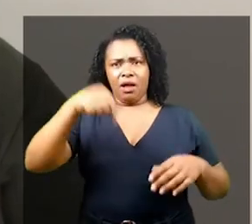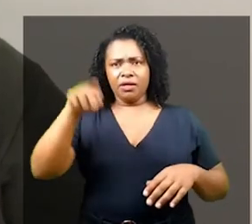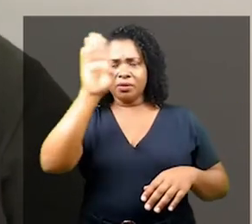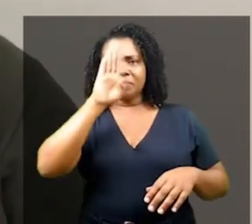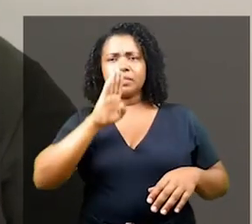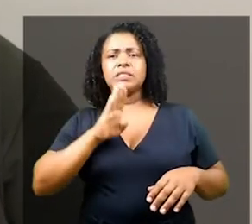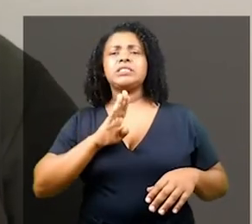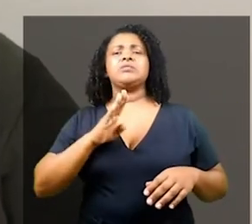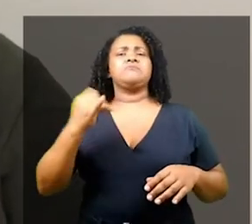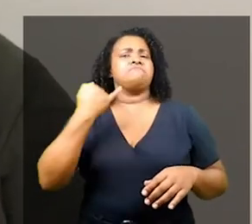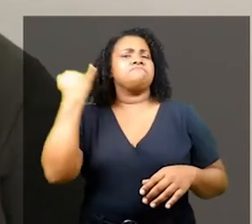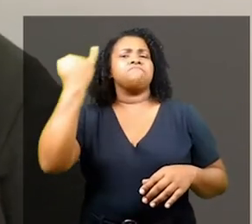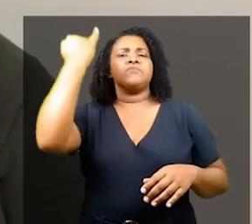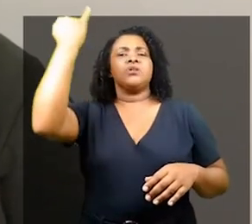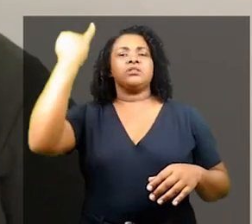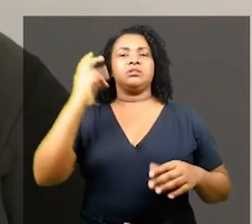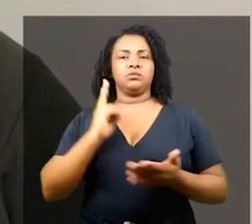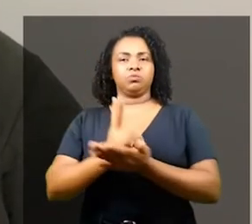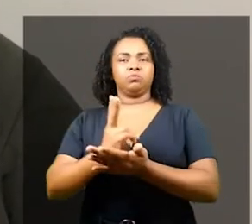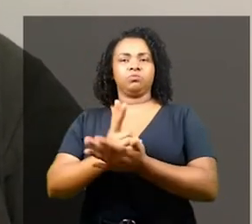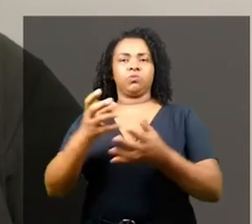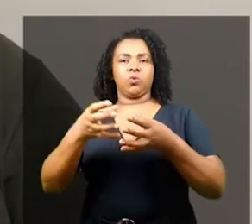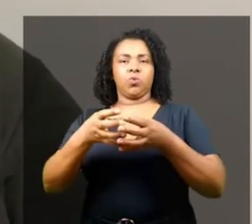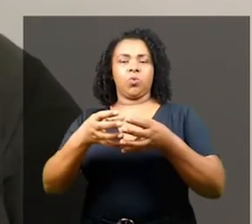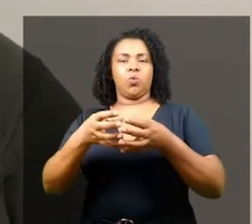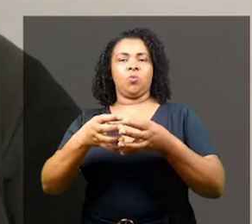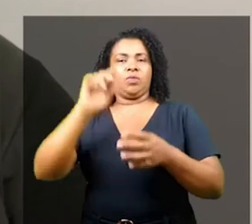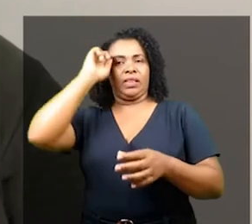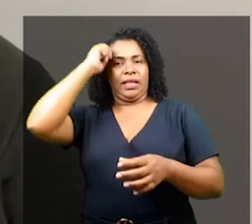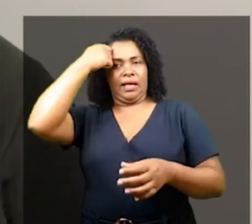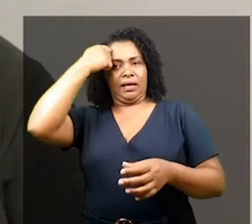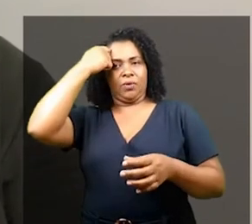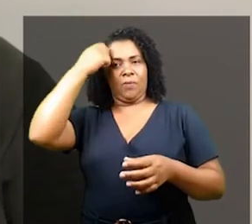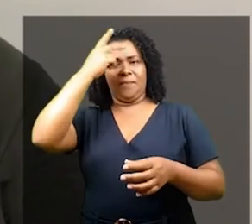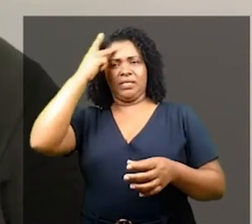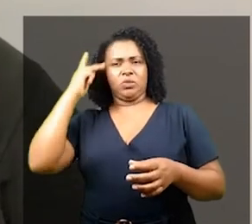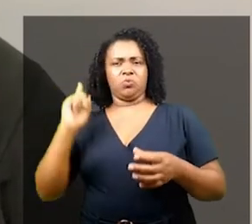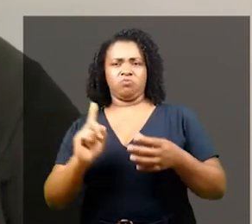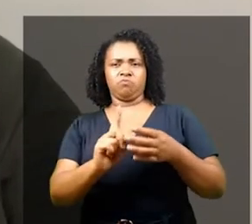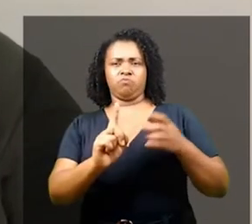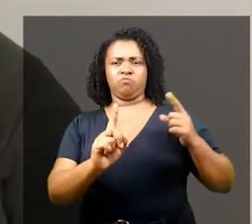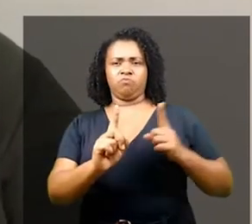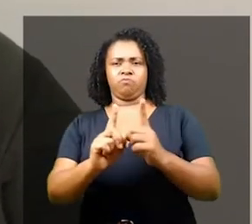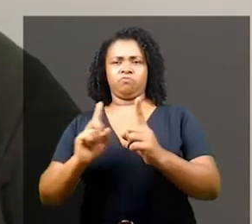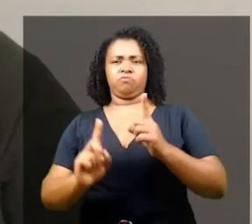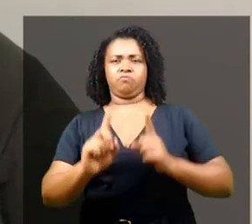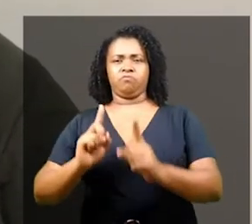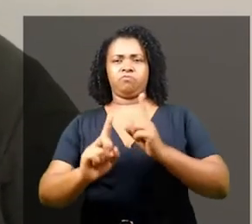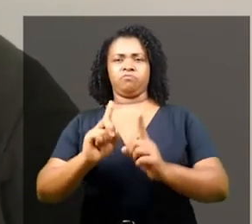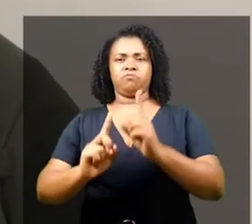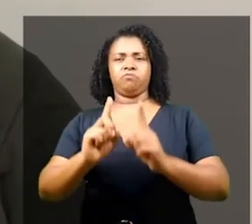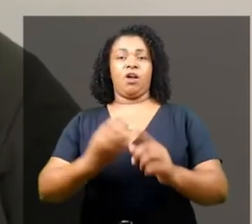vivas e vivos importa. Eu tô falando no momento exato em que percebemos que tem sido